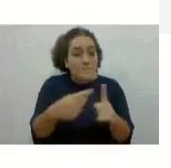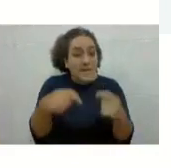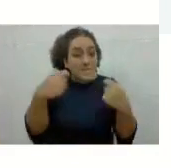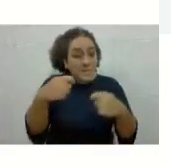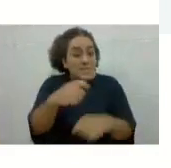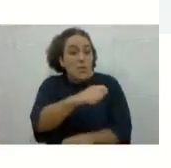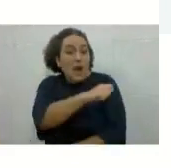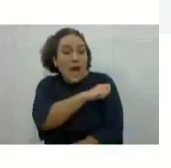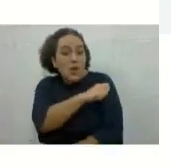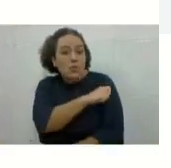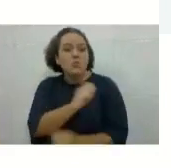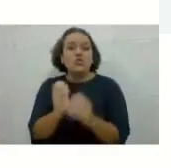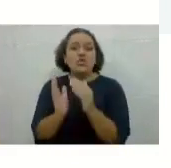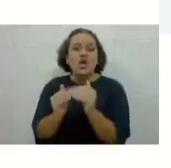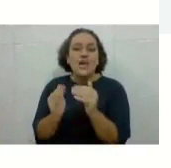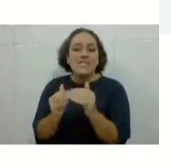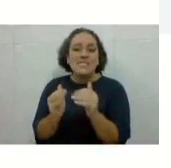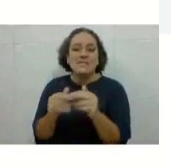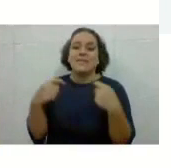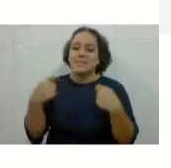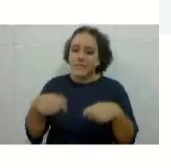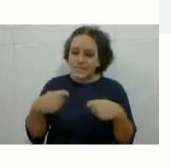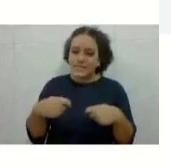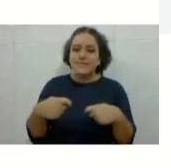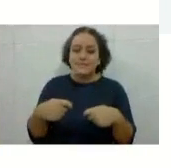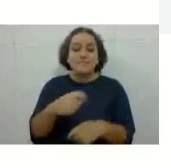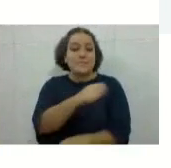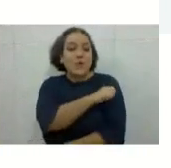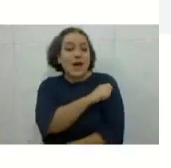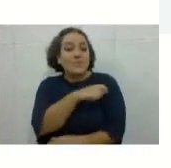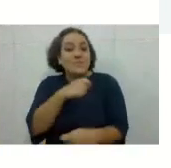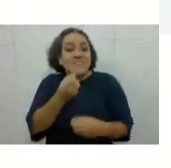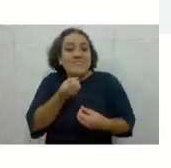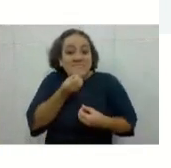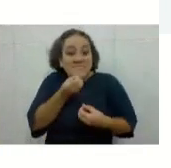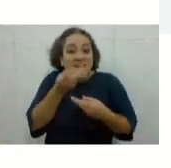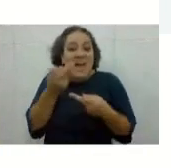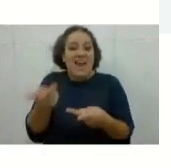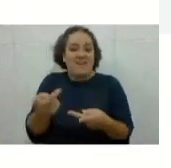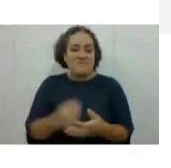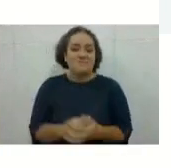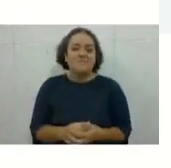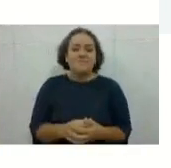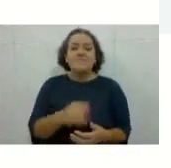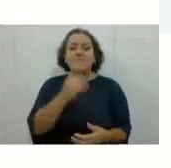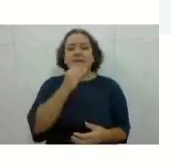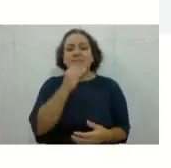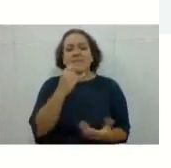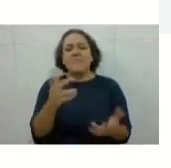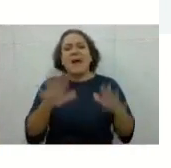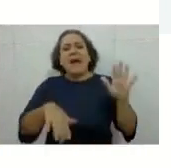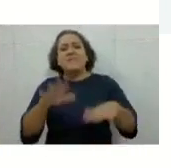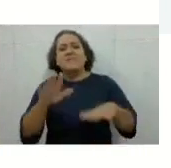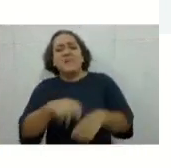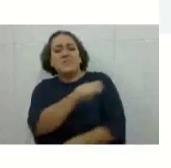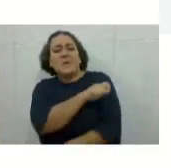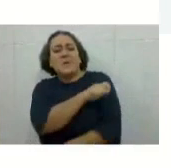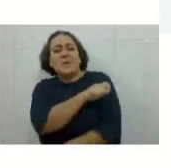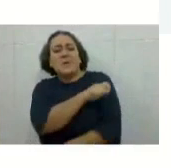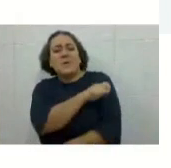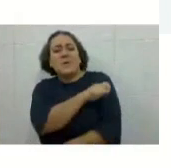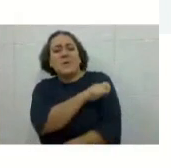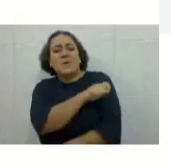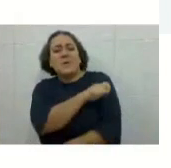às vezes os alunos da educação à distância estão lá sofrendo, estão lá com dificuldades e não comunicam.